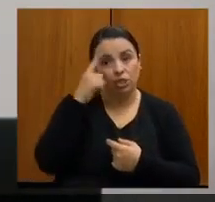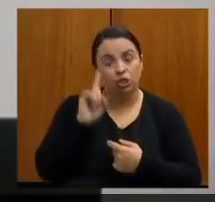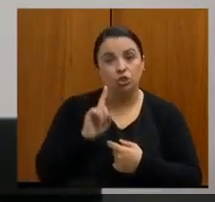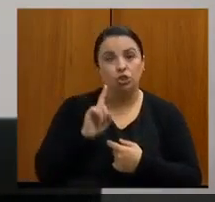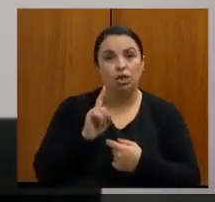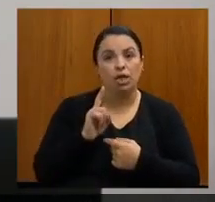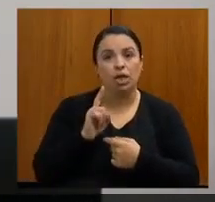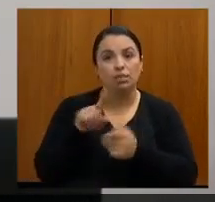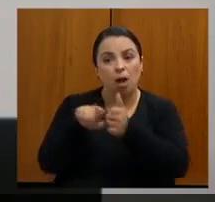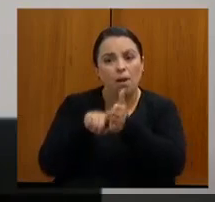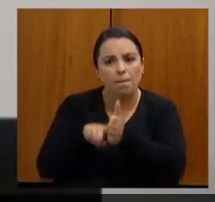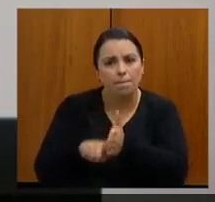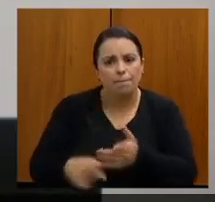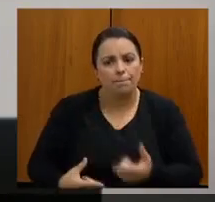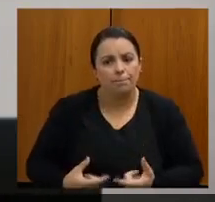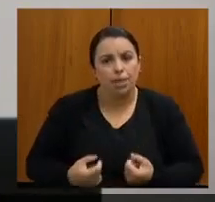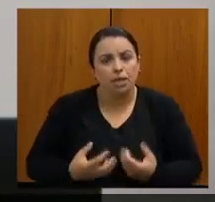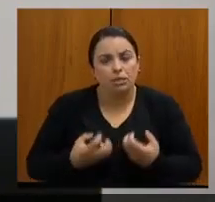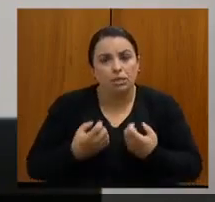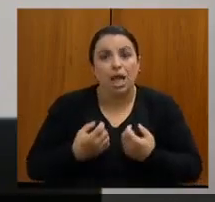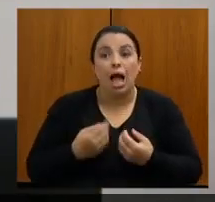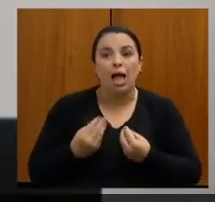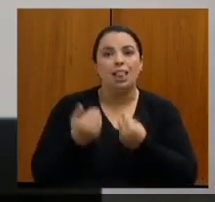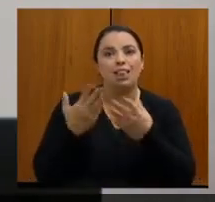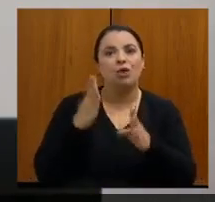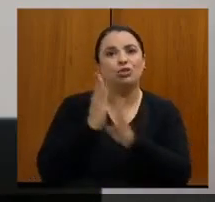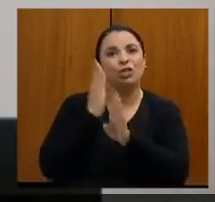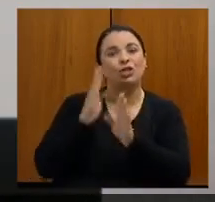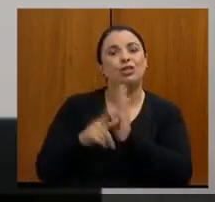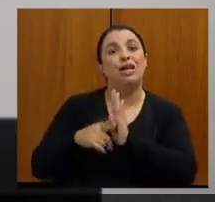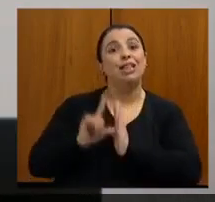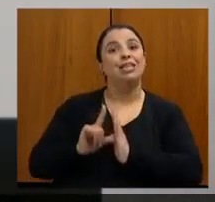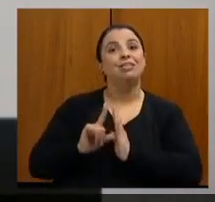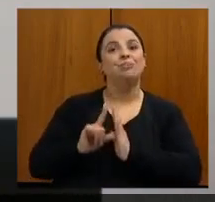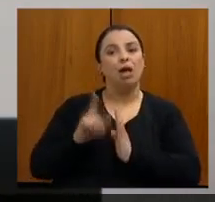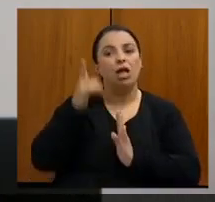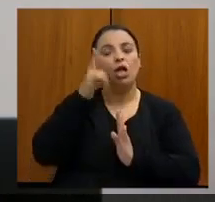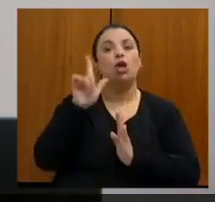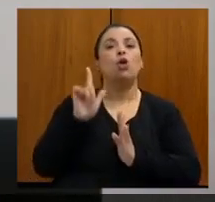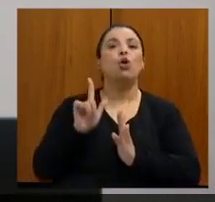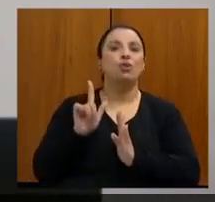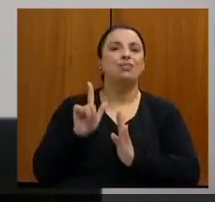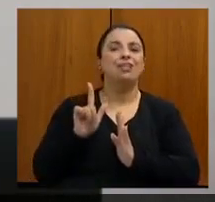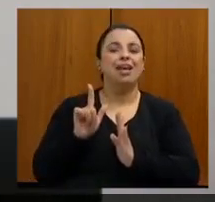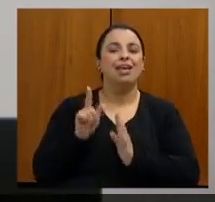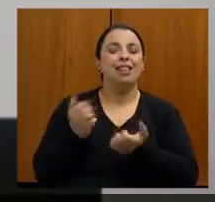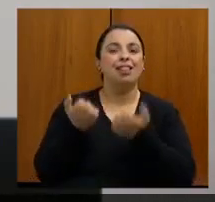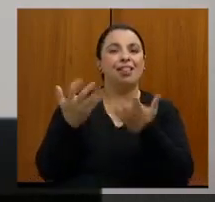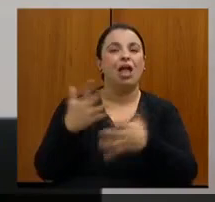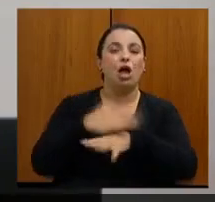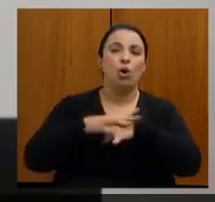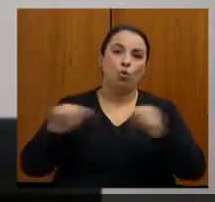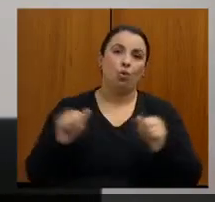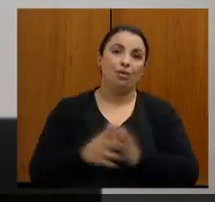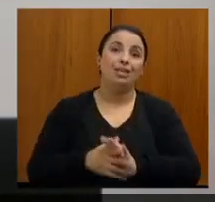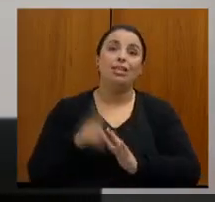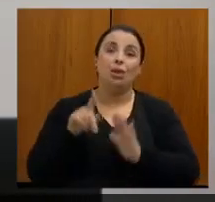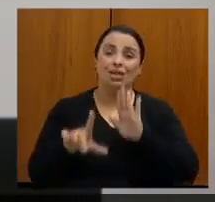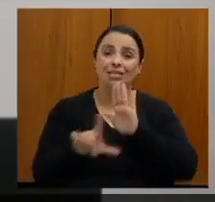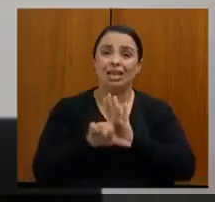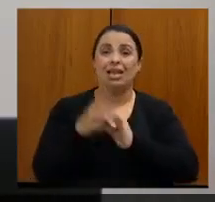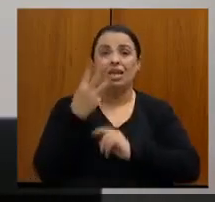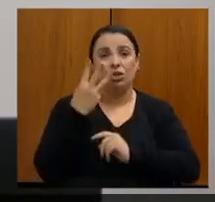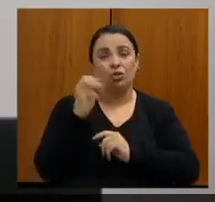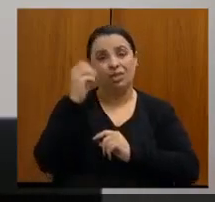fazer o diagnóstico precoce, aí você consegue mudar a história natural da doença e permitir a cura. Então, a lei dos 30 dias é bem mais